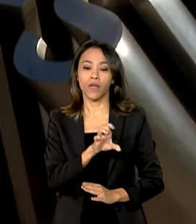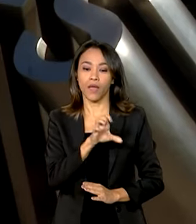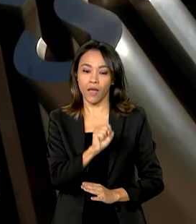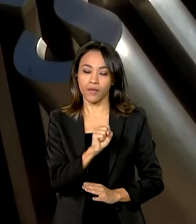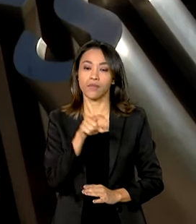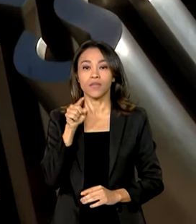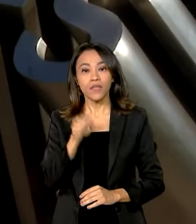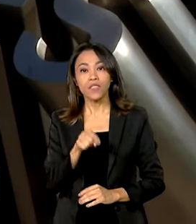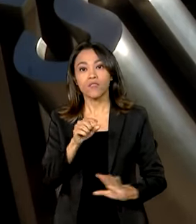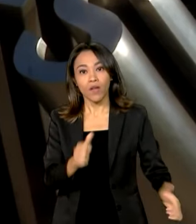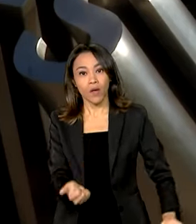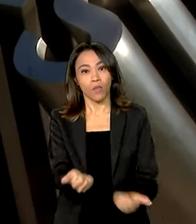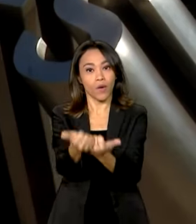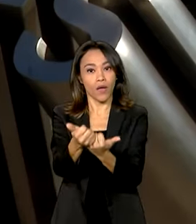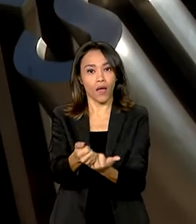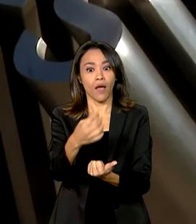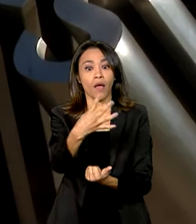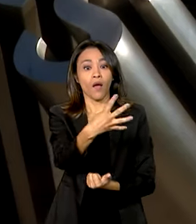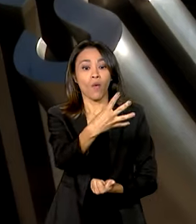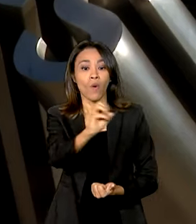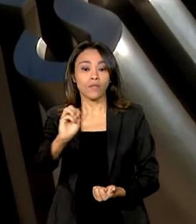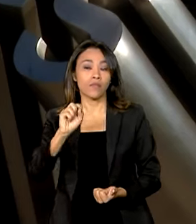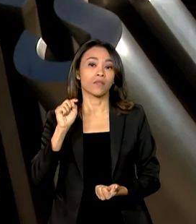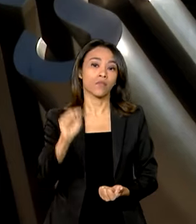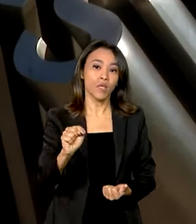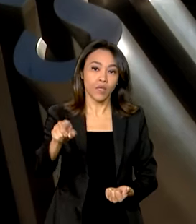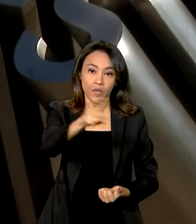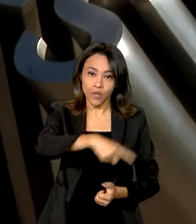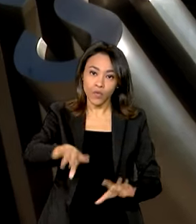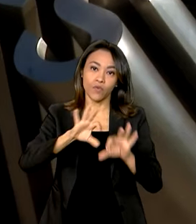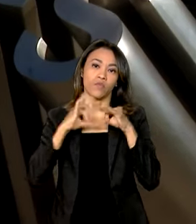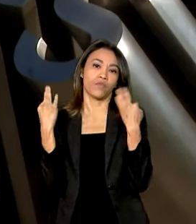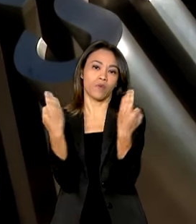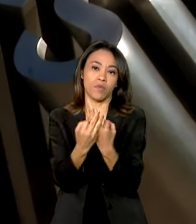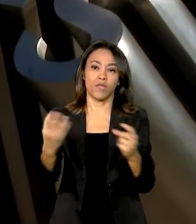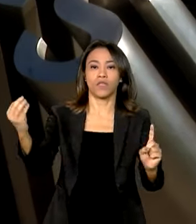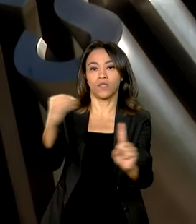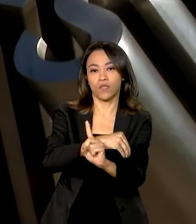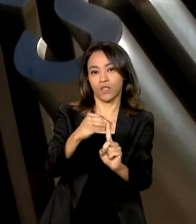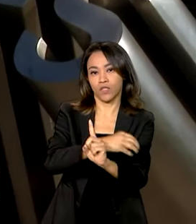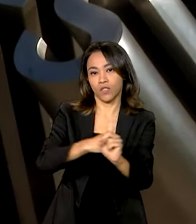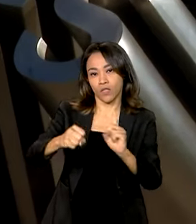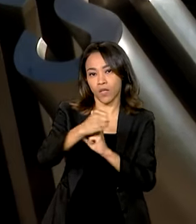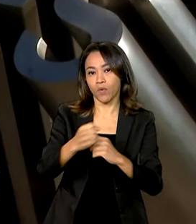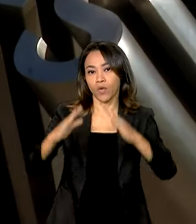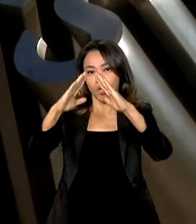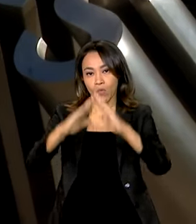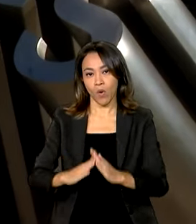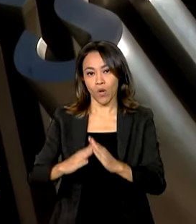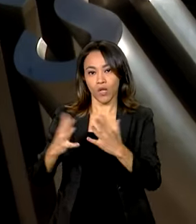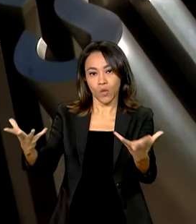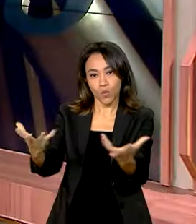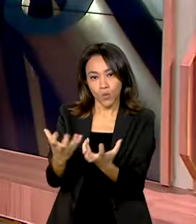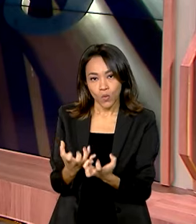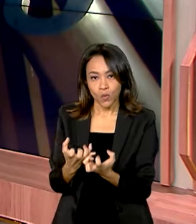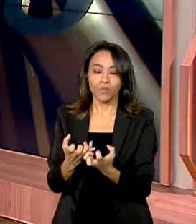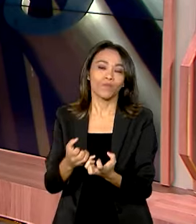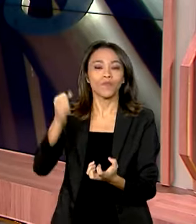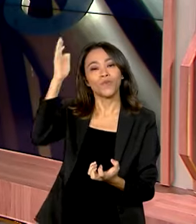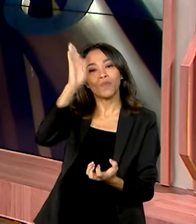iniciativa vai beneficiar 400 mil famílias em vulnerabilidade social no semiárido brasileiro. Eu volto com você.